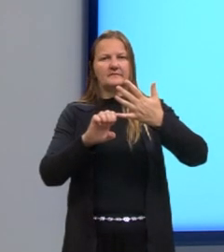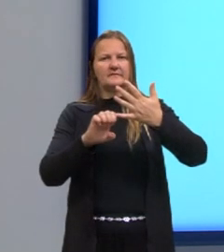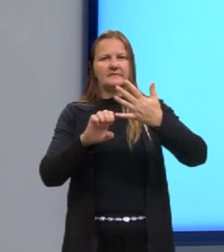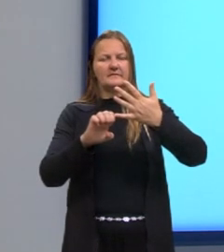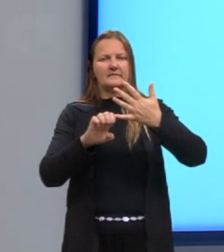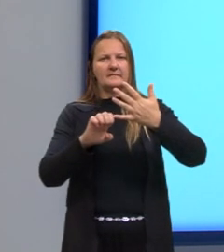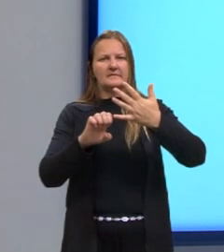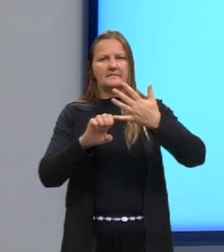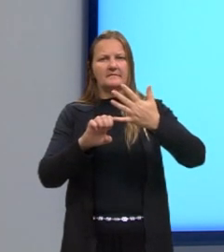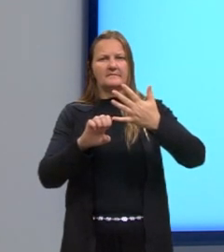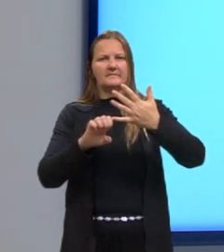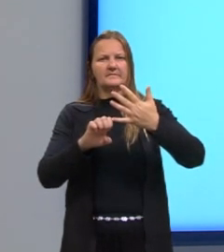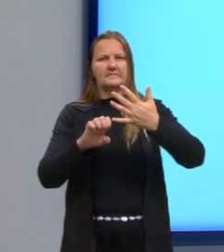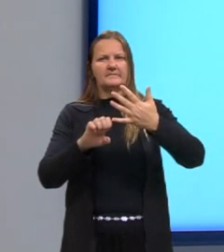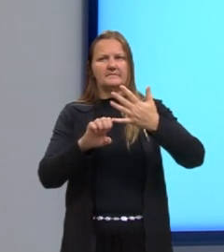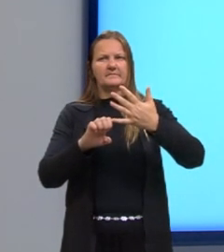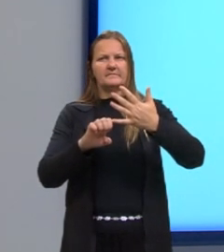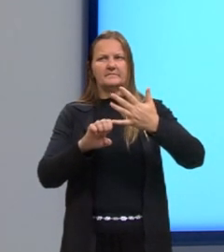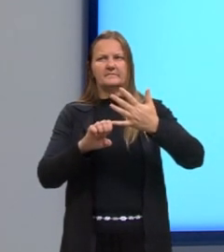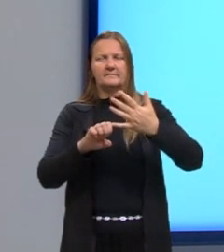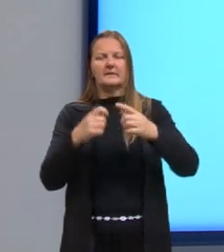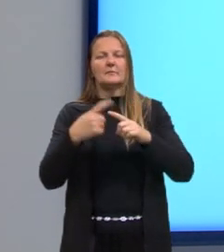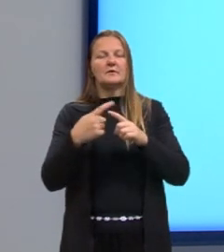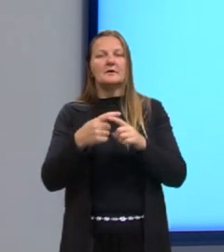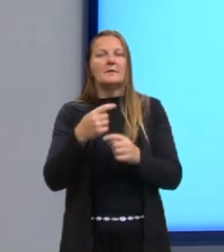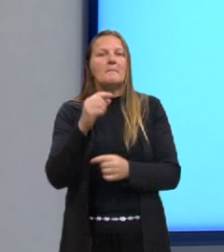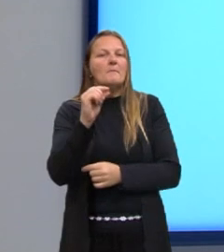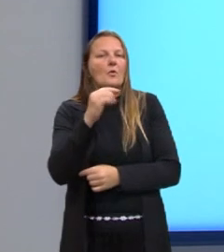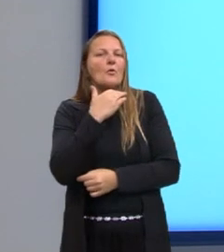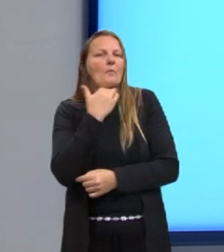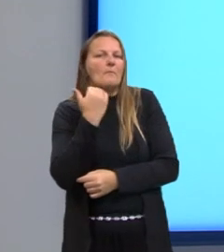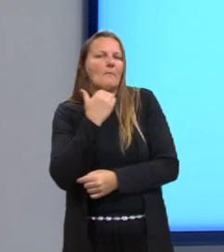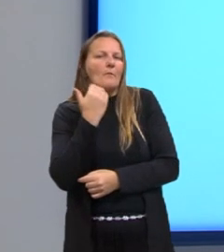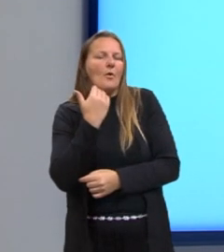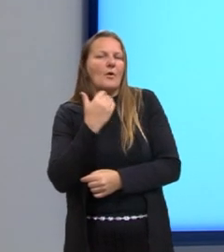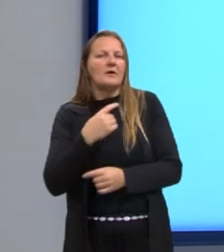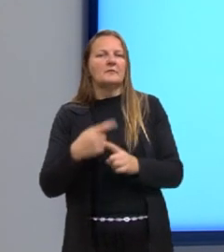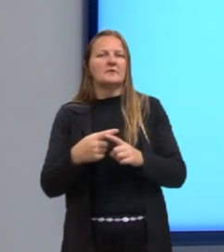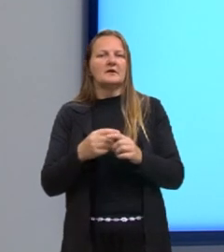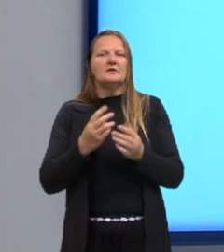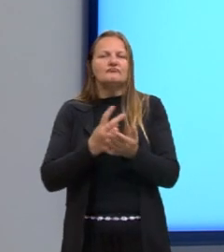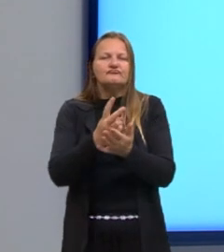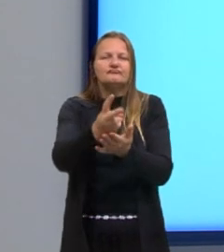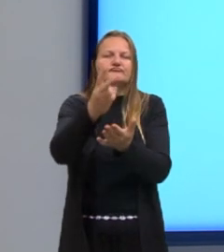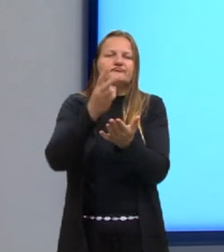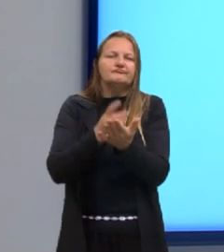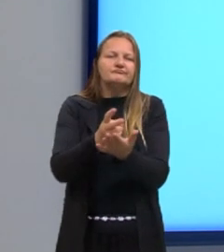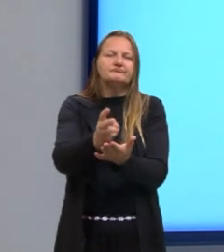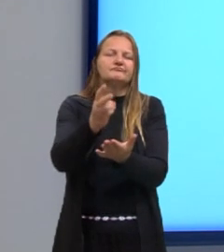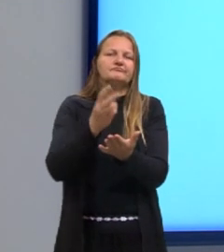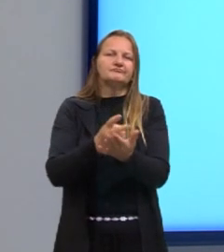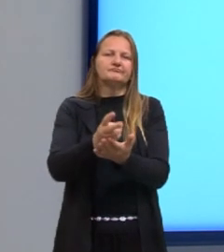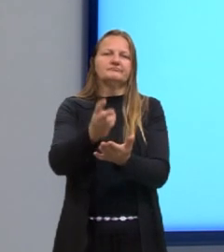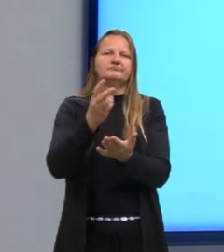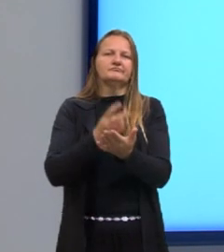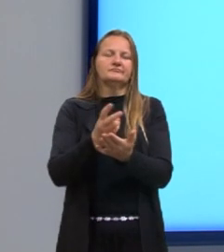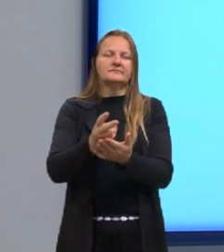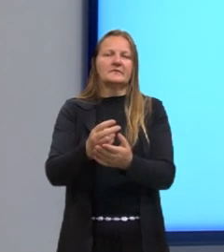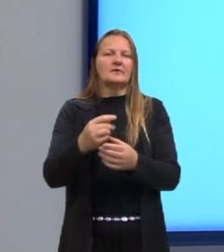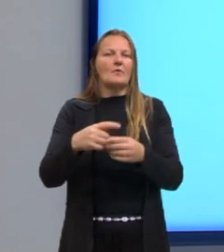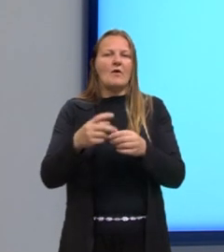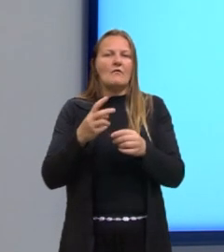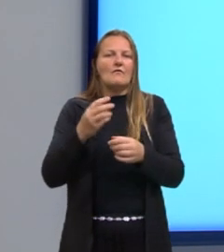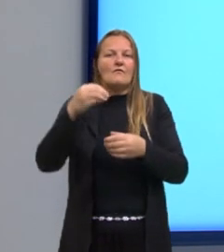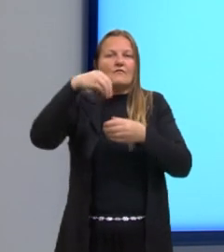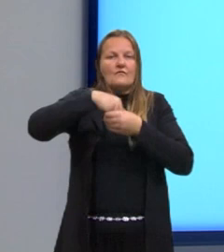que causa a dengue, cuja baixa letalidade indica a maior eficiência do vírus em parasitar. Tem mais sucesso, tem uma moradia mais